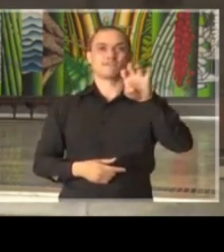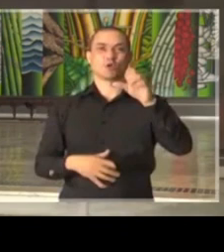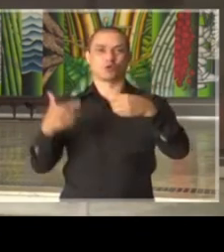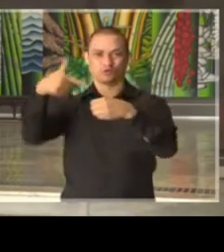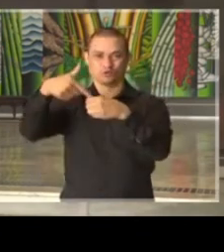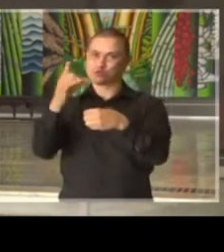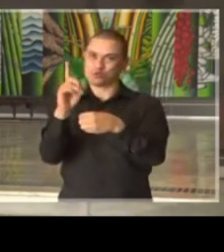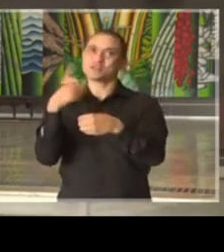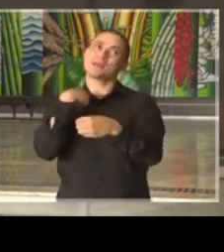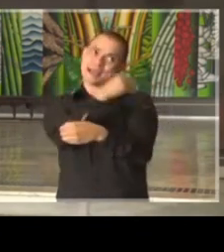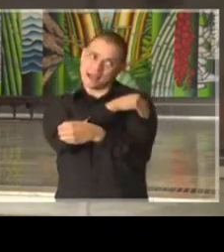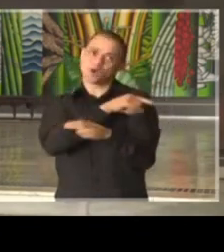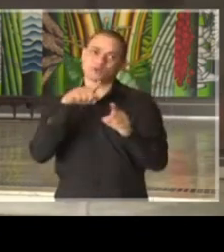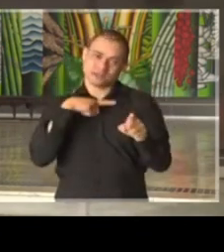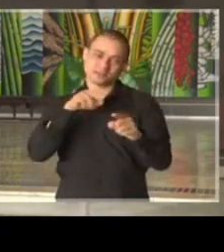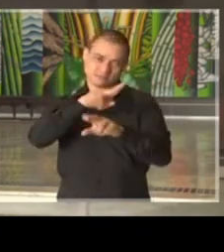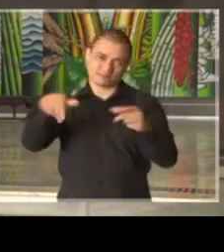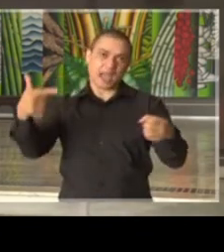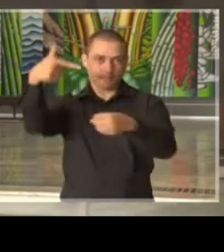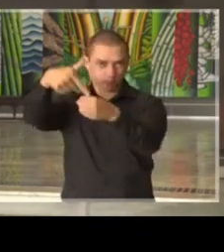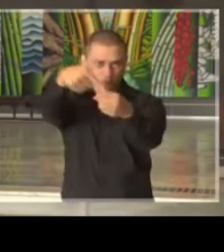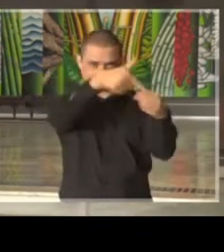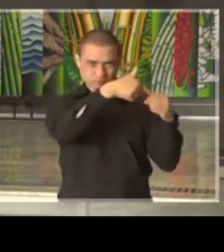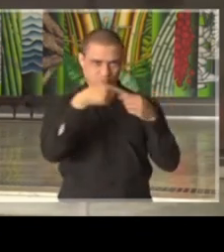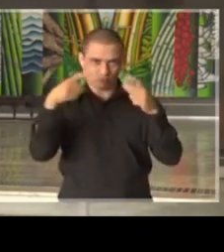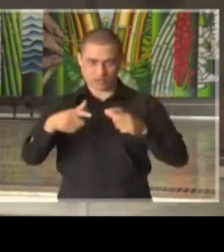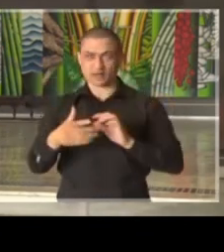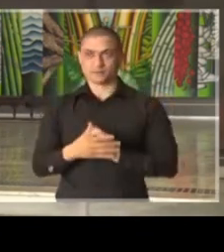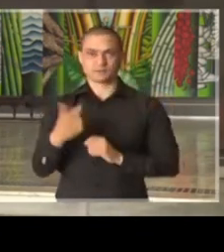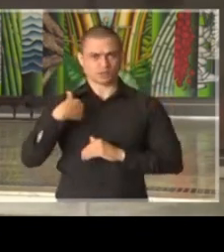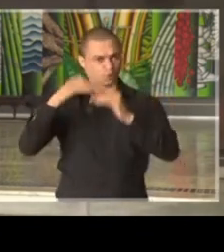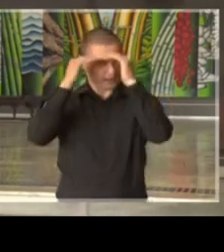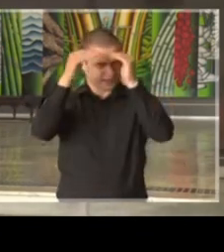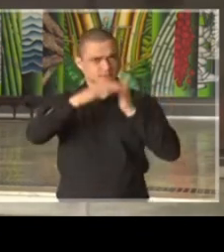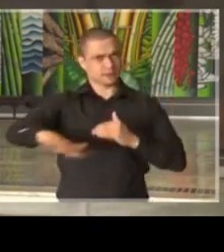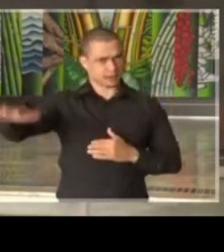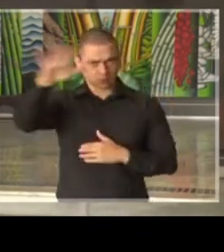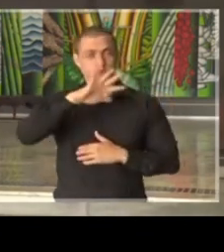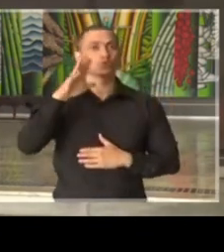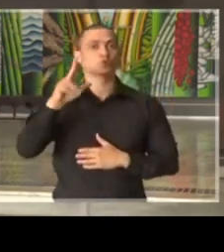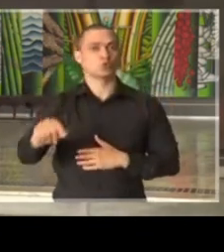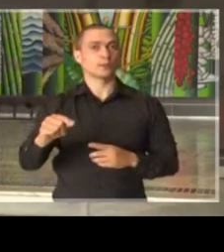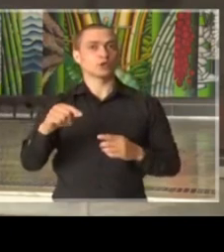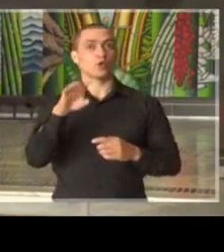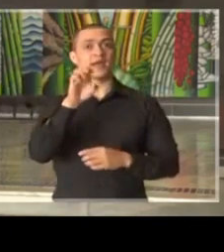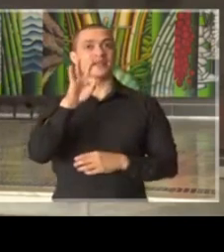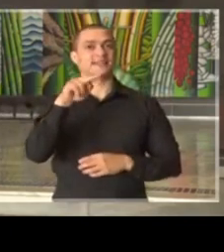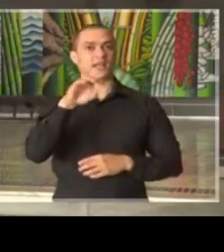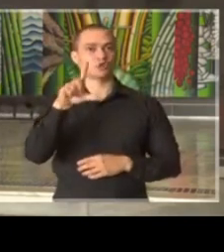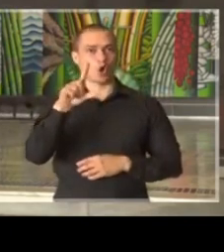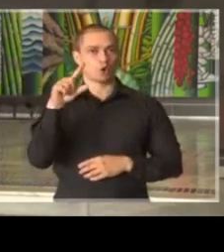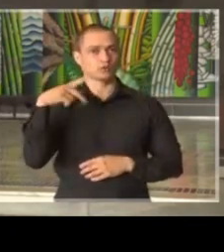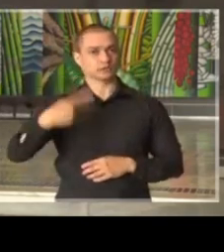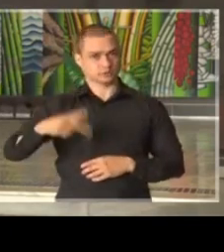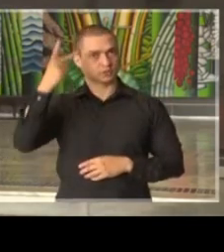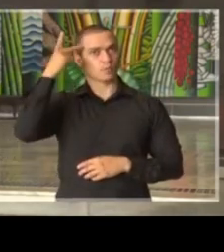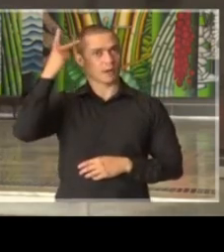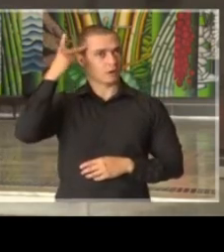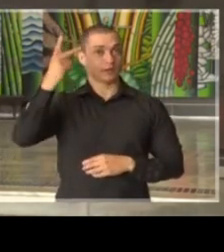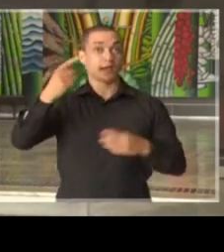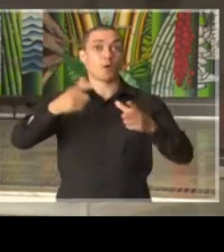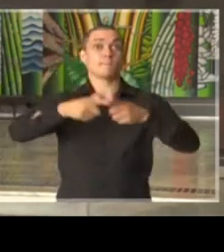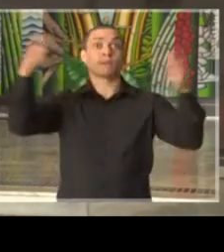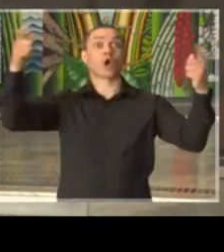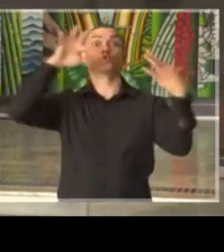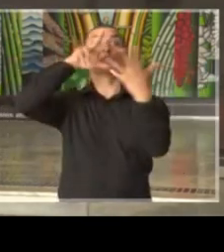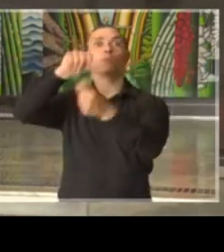que é vendido nos postos. Eu tenho enorme respeito, sobretudo, pelo etanol de São Paulo, que é o maior produtor